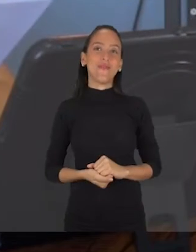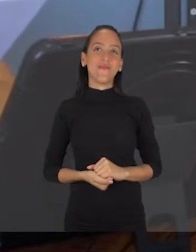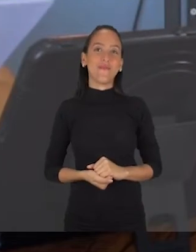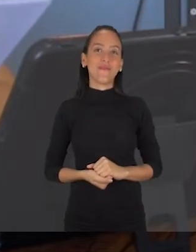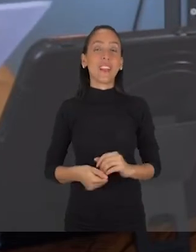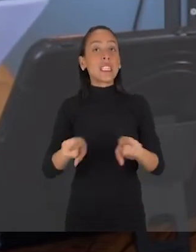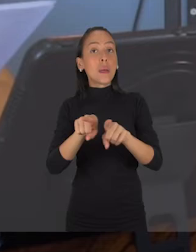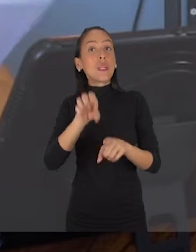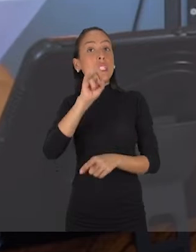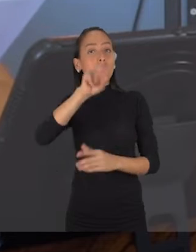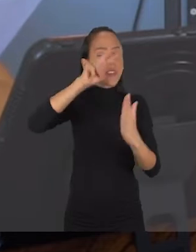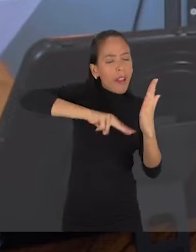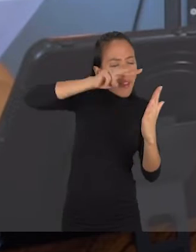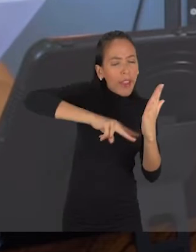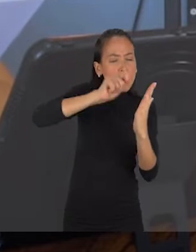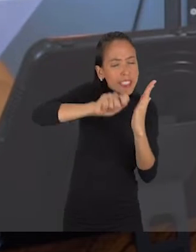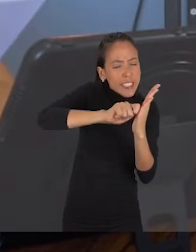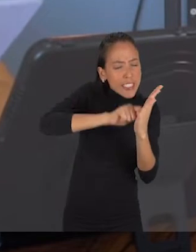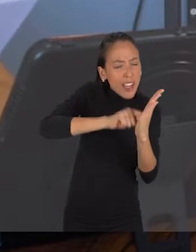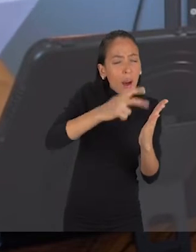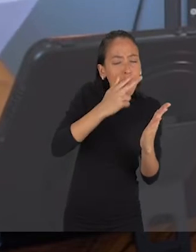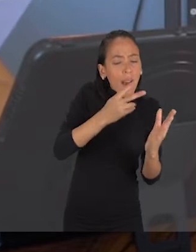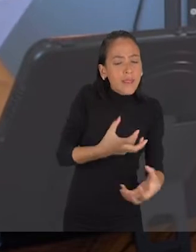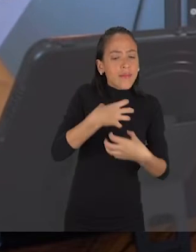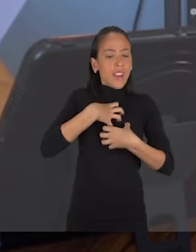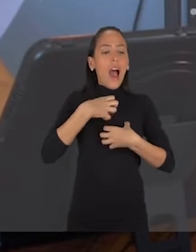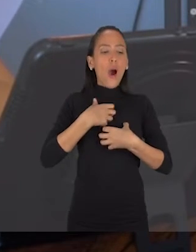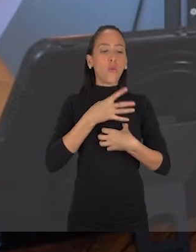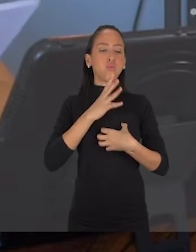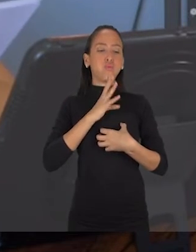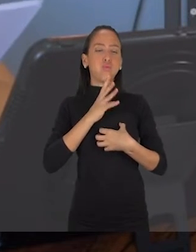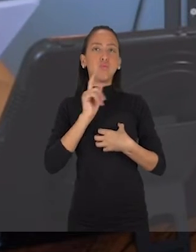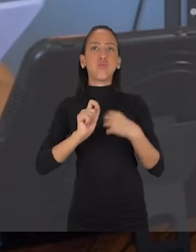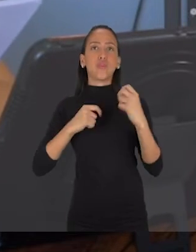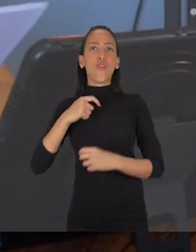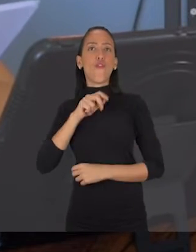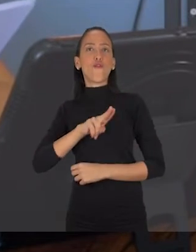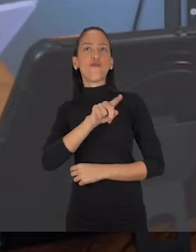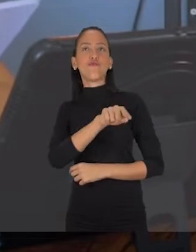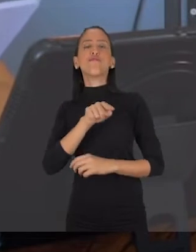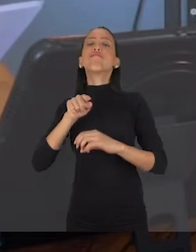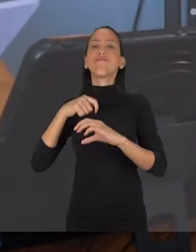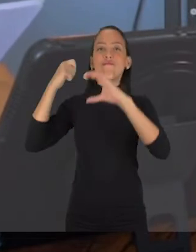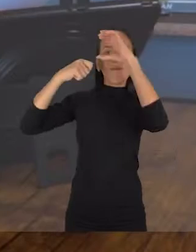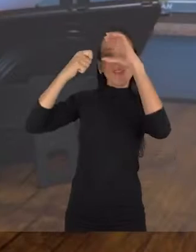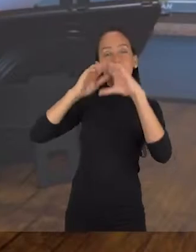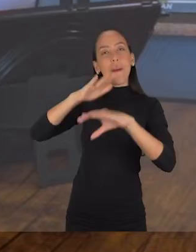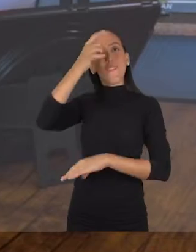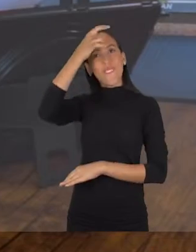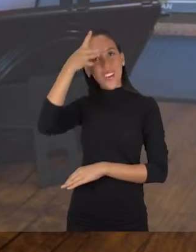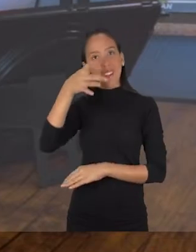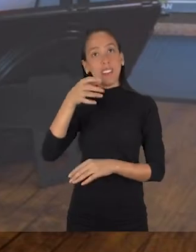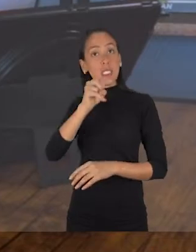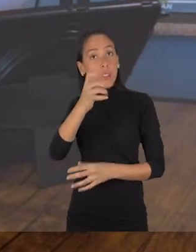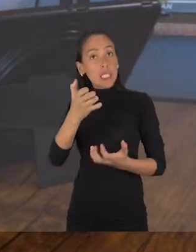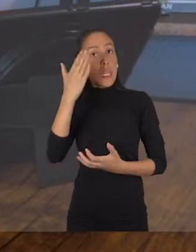coisa, quanto mais você lê, quanto mais você escreve, mais você conhece o assunto que você vai falar. E aí também facilita na hora de gravar o vídeo. Se você quiser